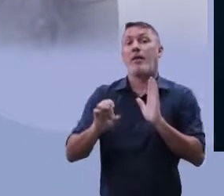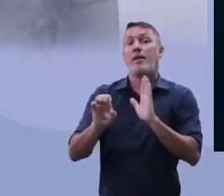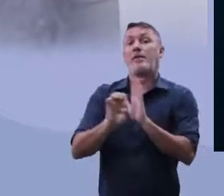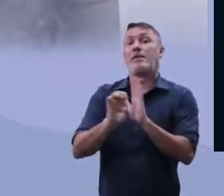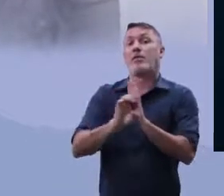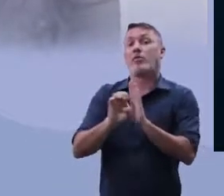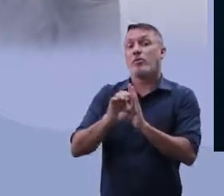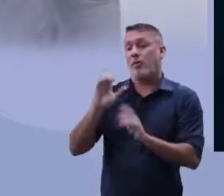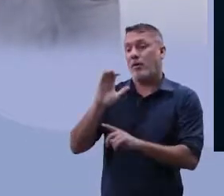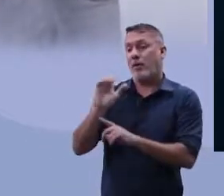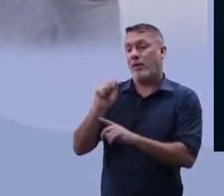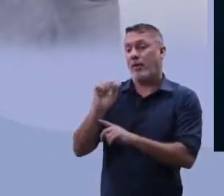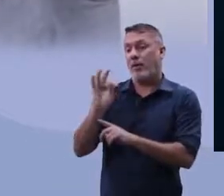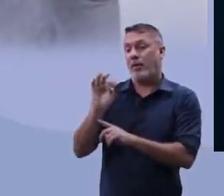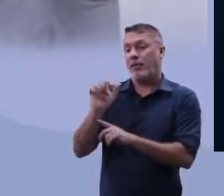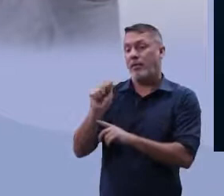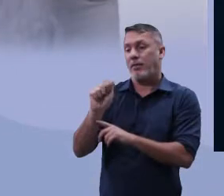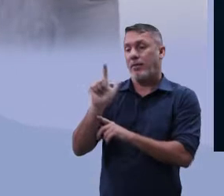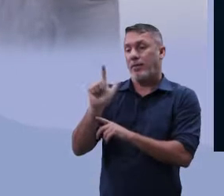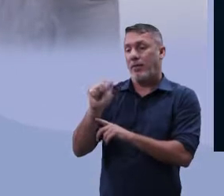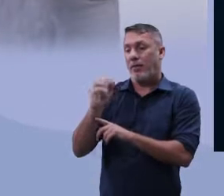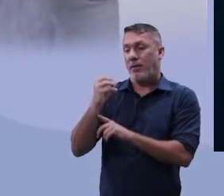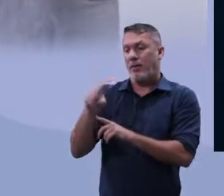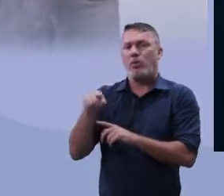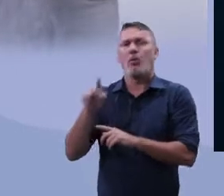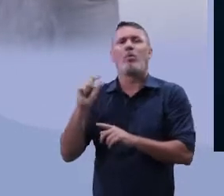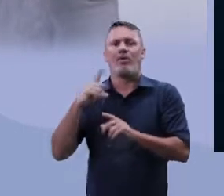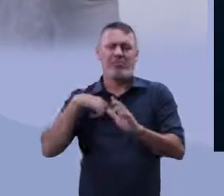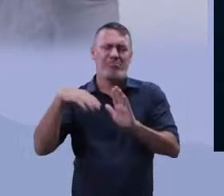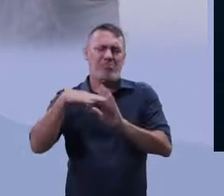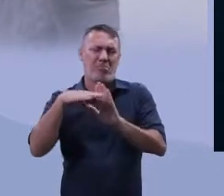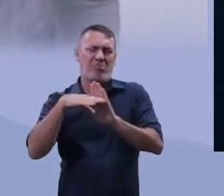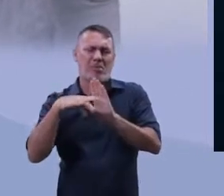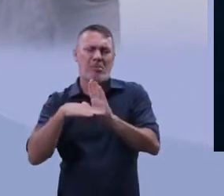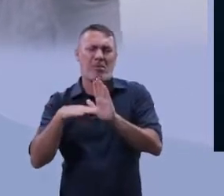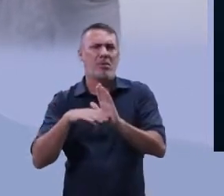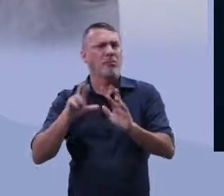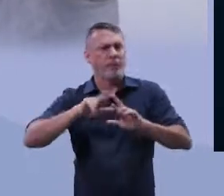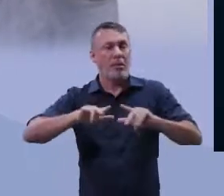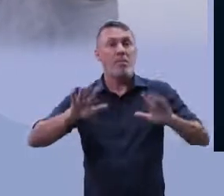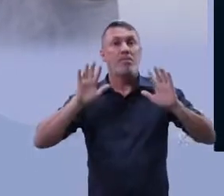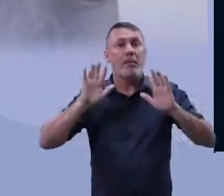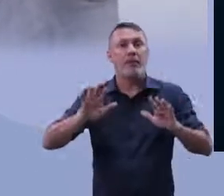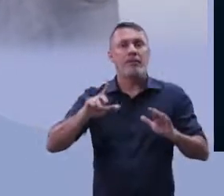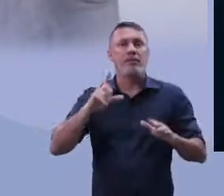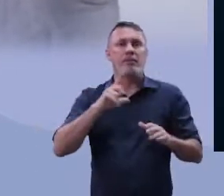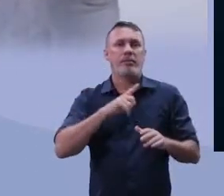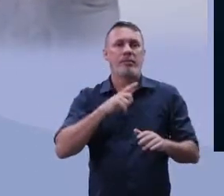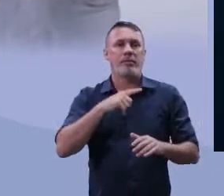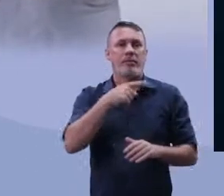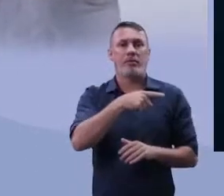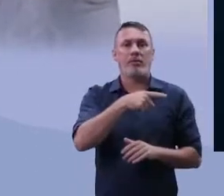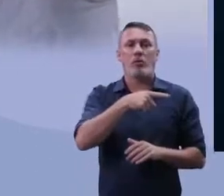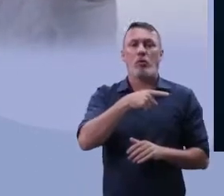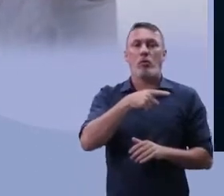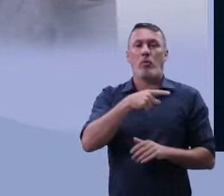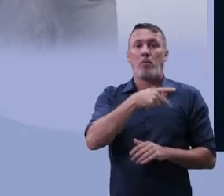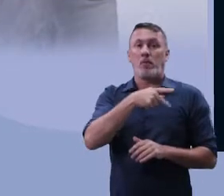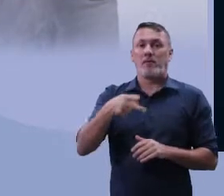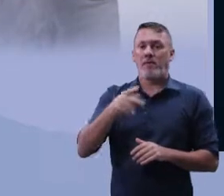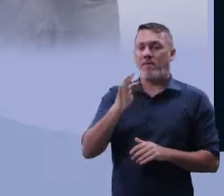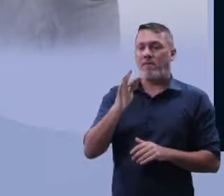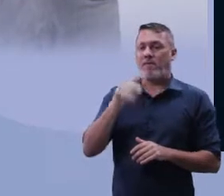Catalão. E esse Estatuto Catalão havia inúmeras prerrogativas. Só que, com a ditadura de